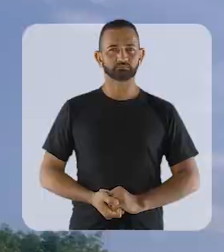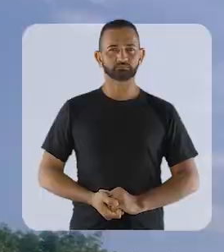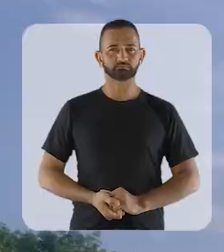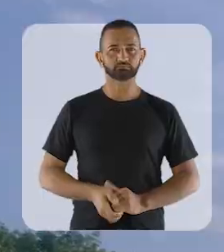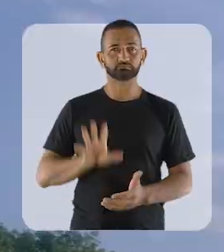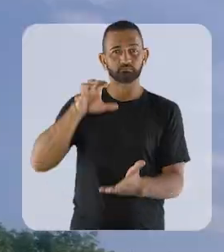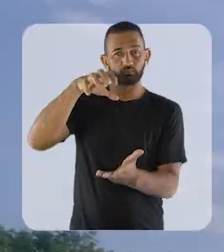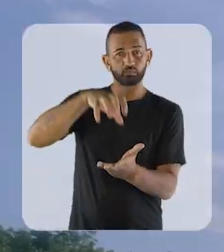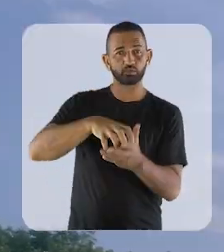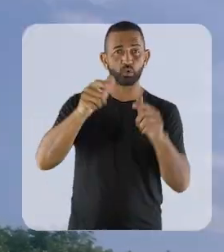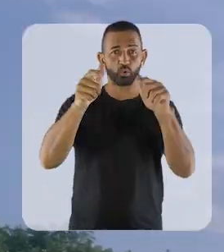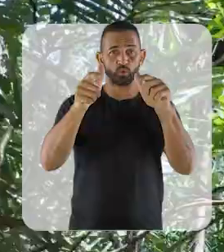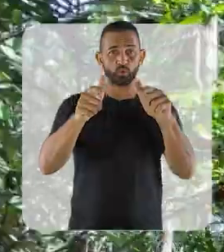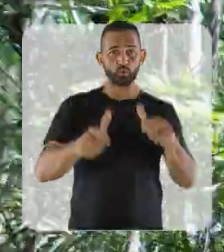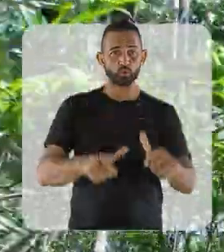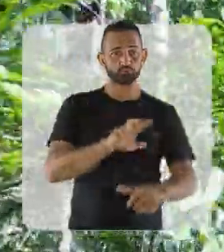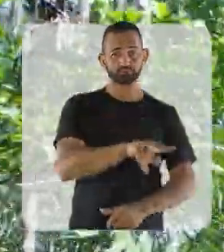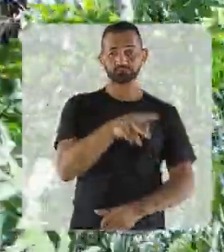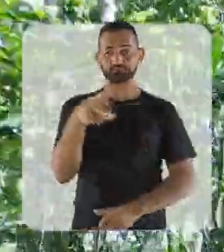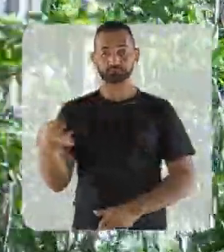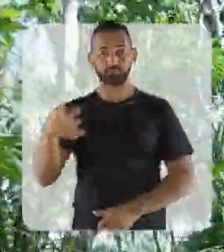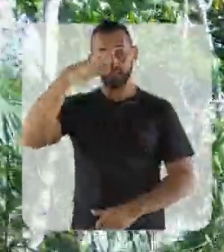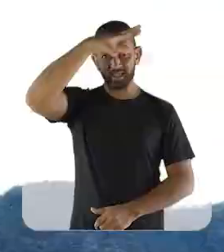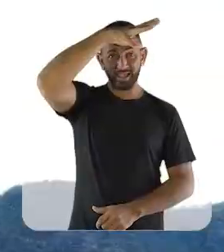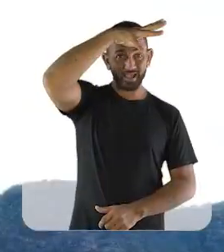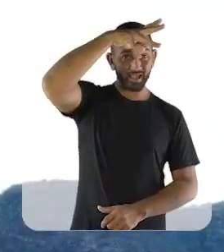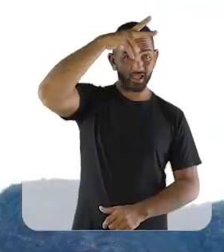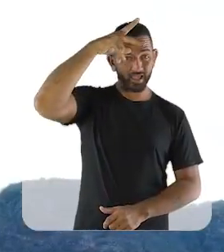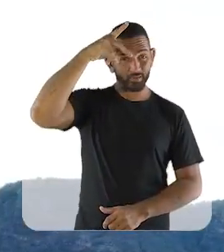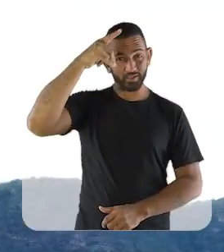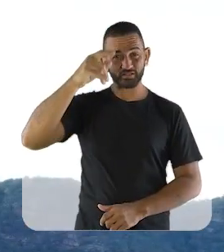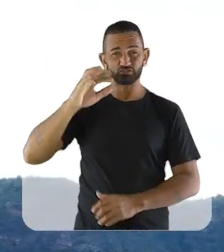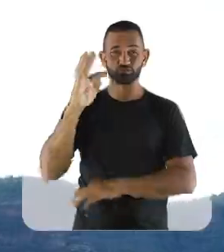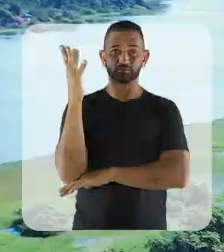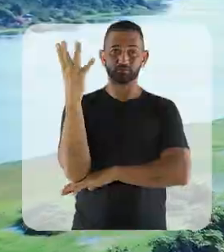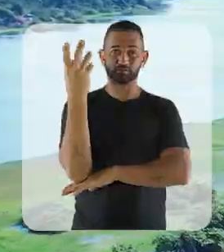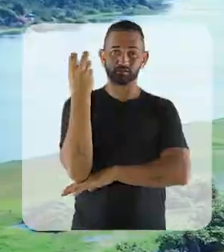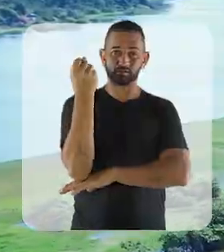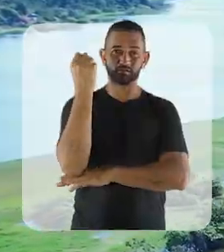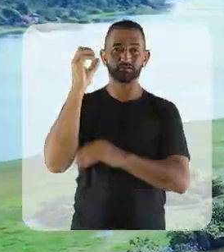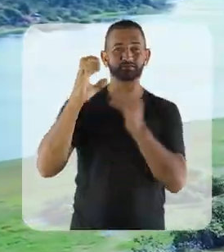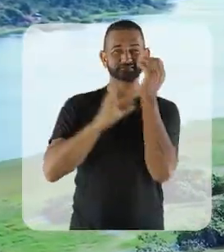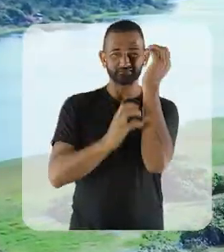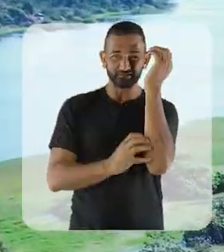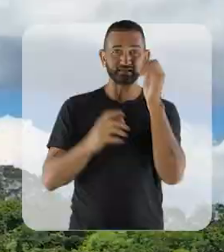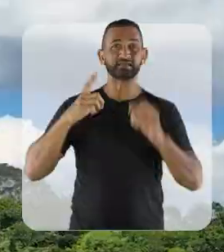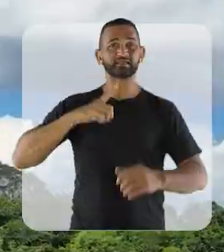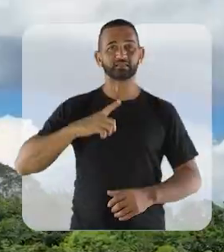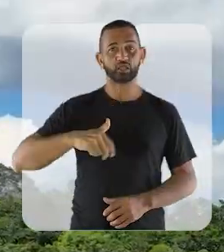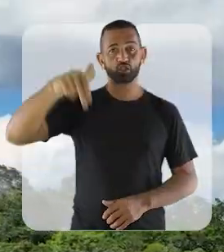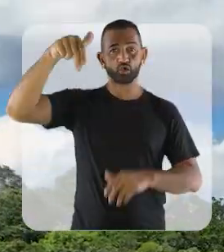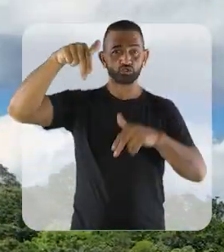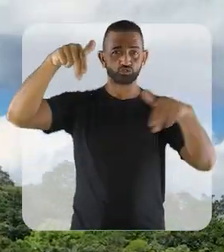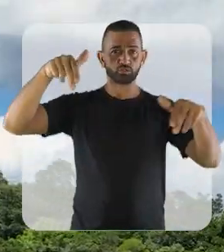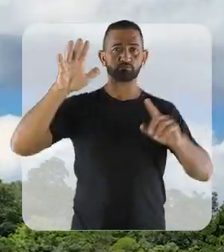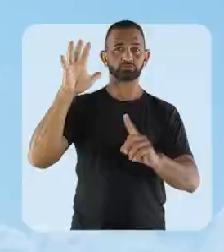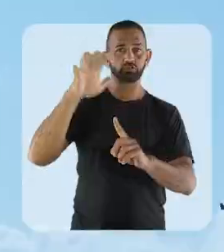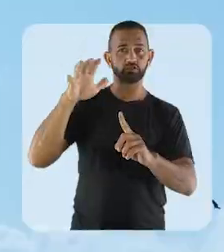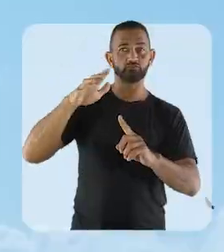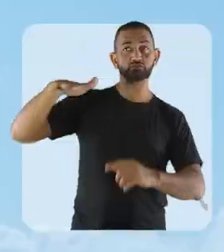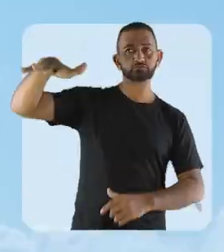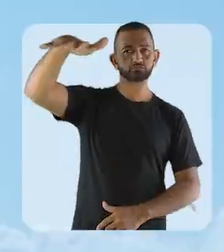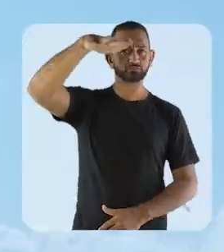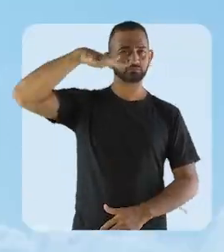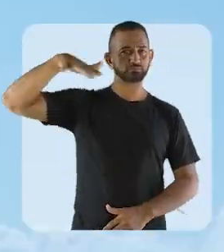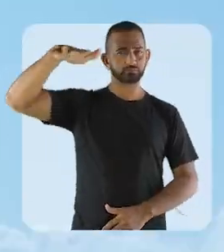Localizado na transição dos biomas amazônico e cerrado, recebendo ao norte e nordeste influência do clima